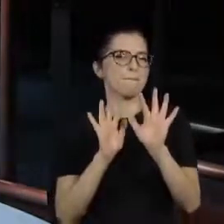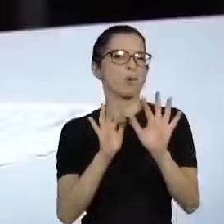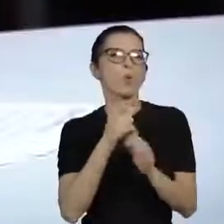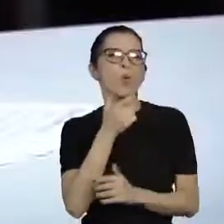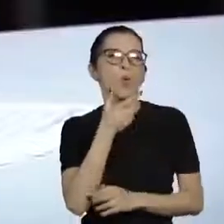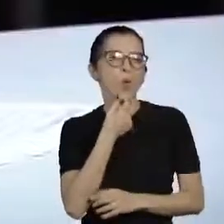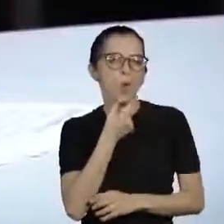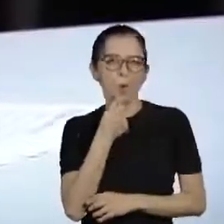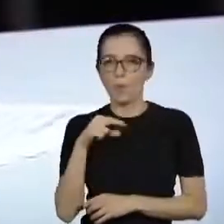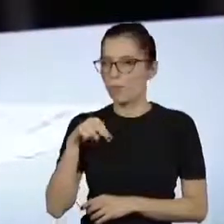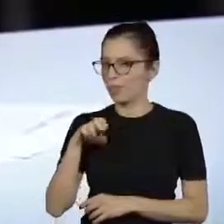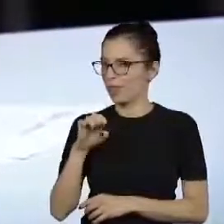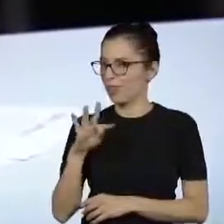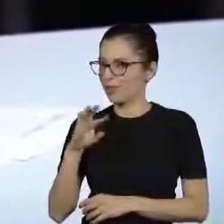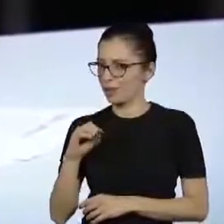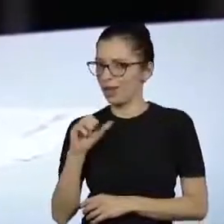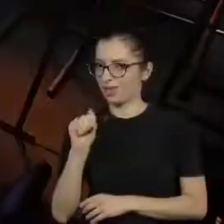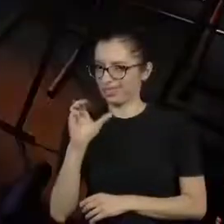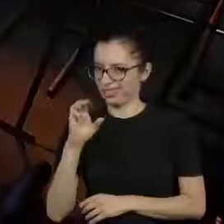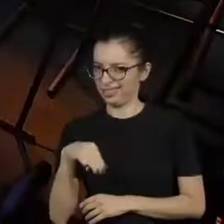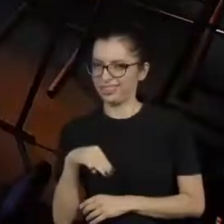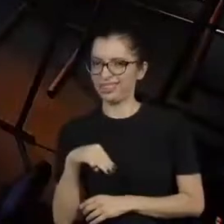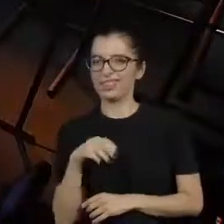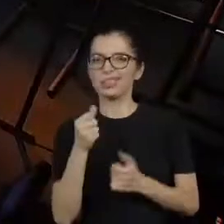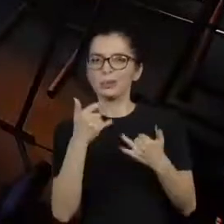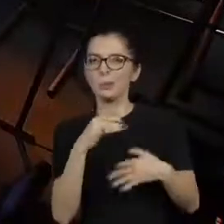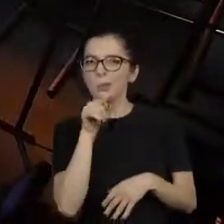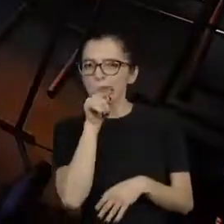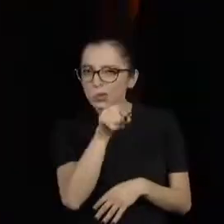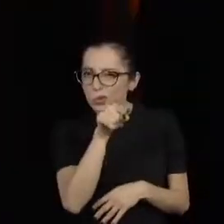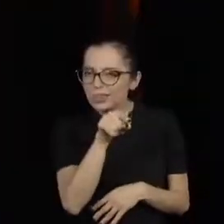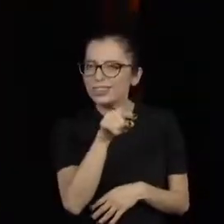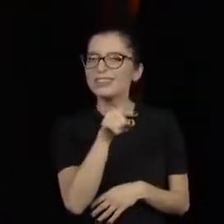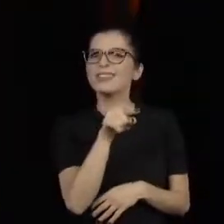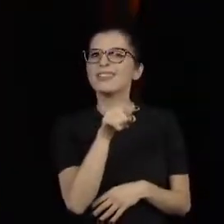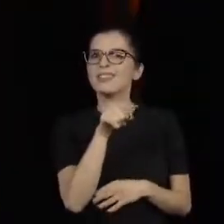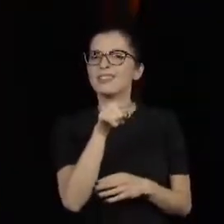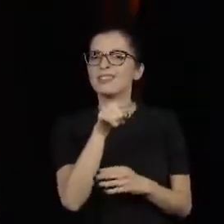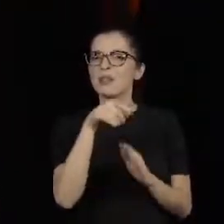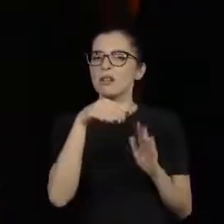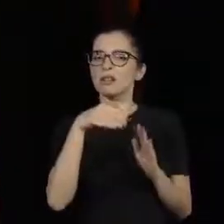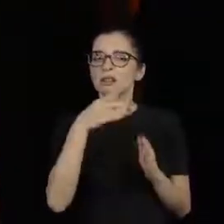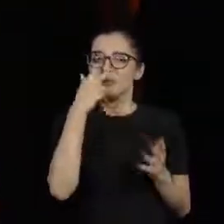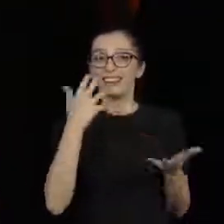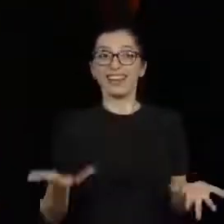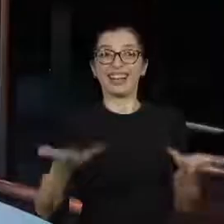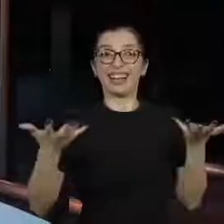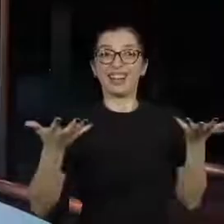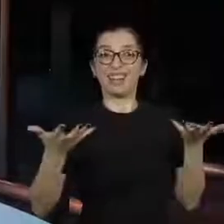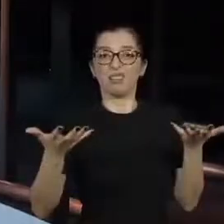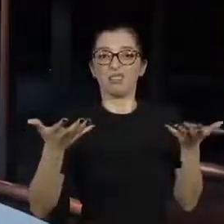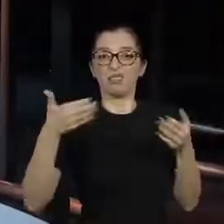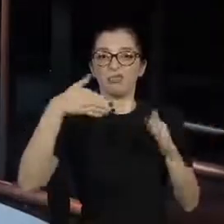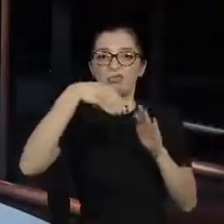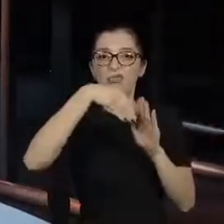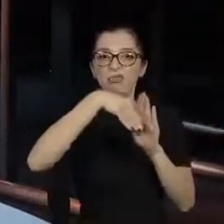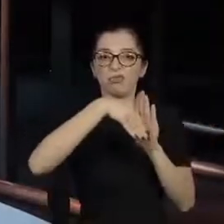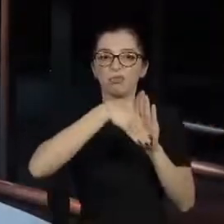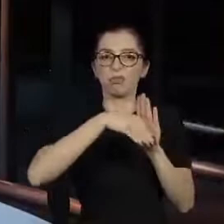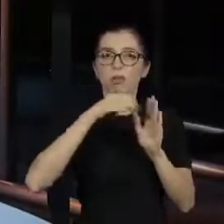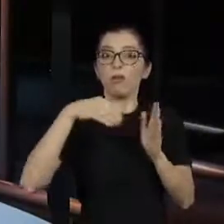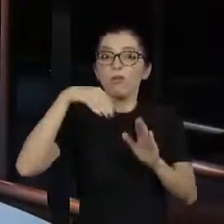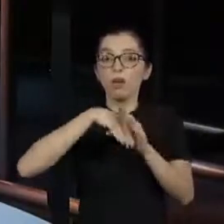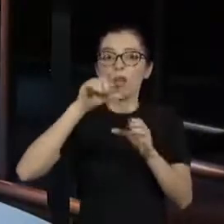saiu menor dessa eleição. Como é ouvir isso de um baixinho? Olha,